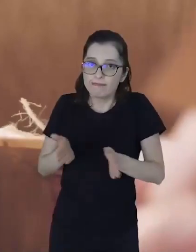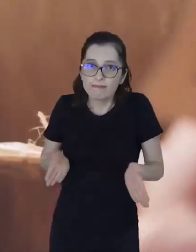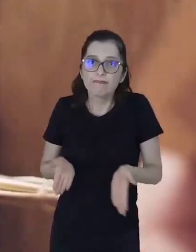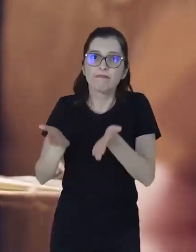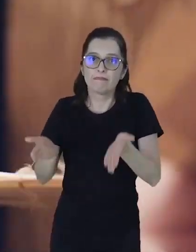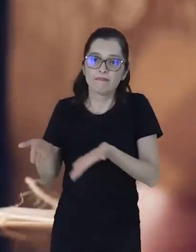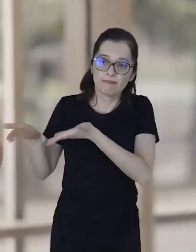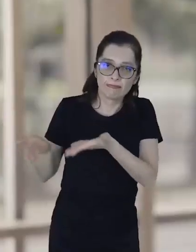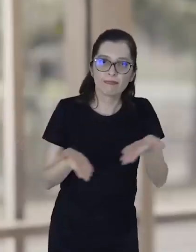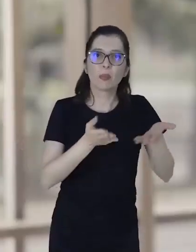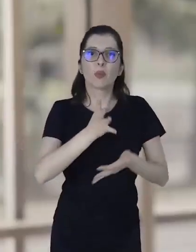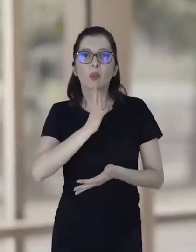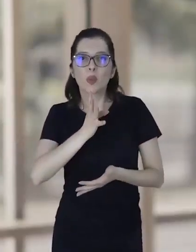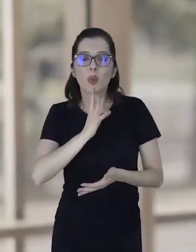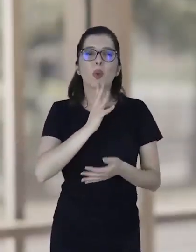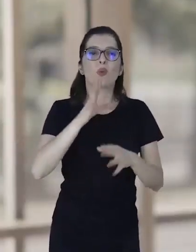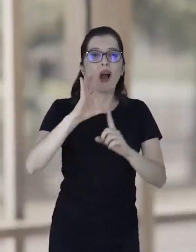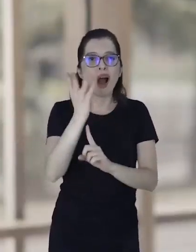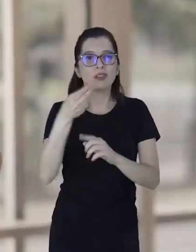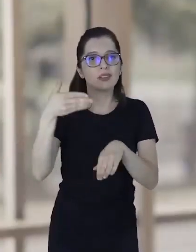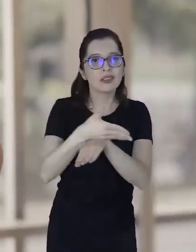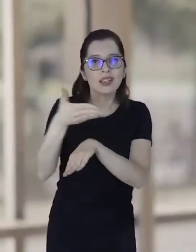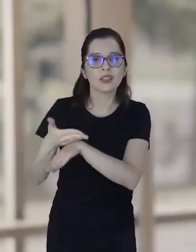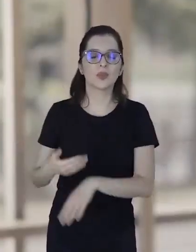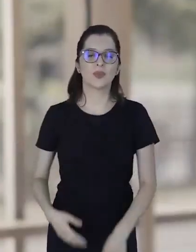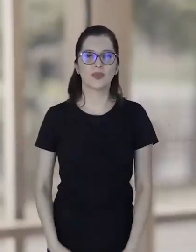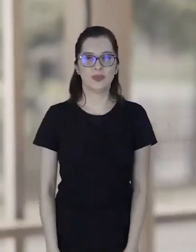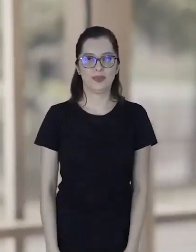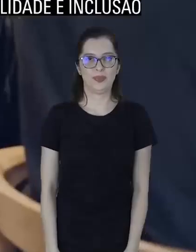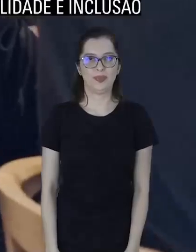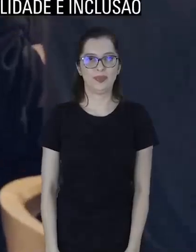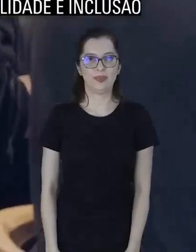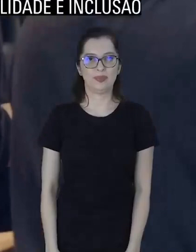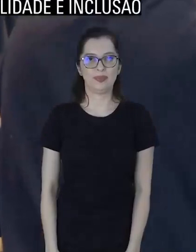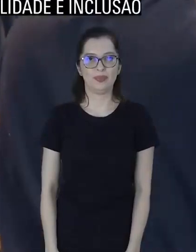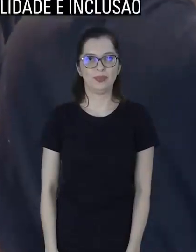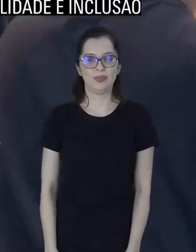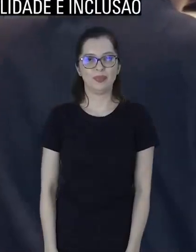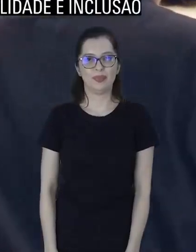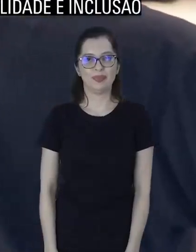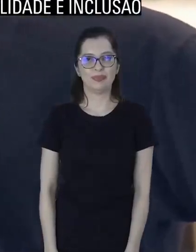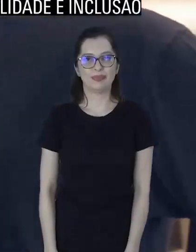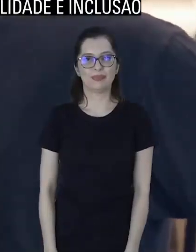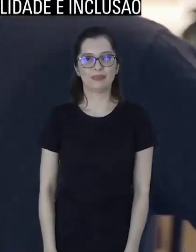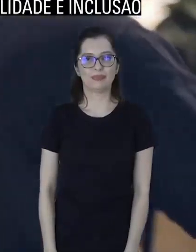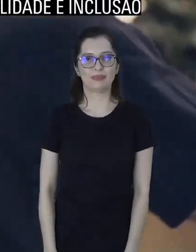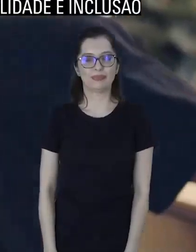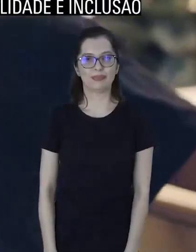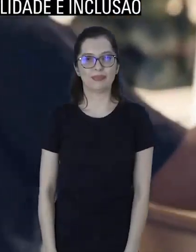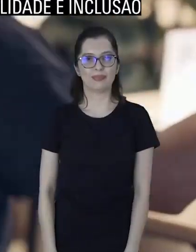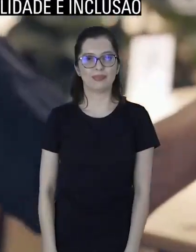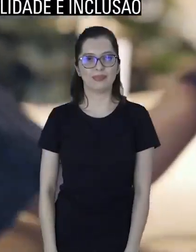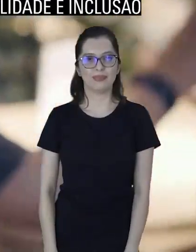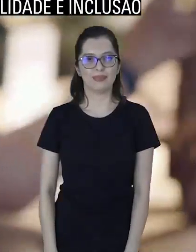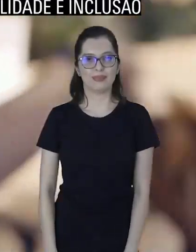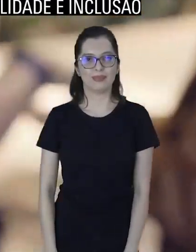pessoas com deficiência. A arte me deu acesso a alguns espaços. Isso é legal. Ricardo Shimozakai,